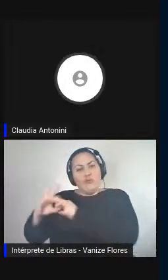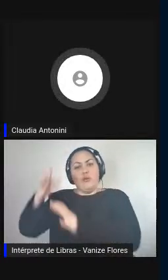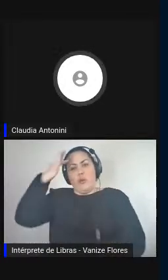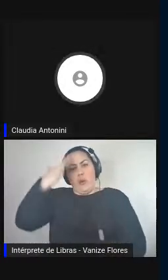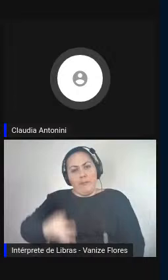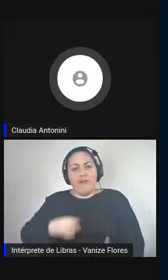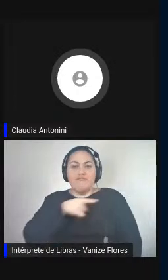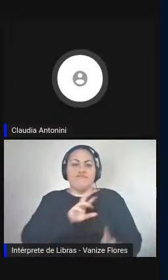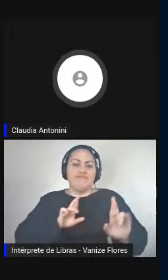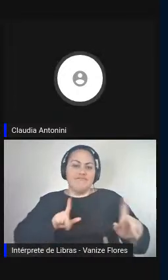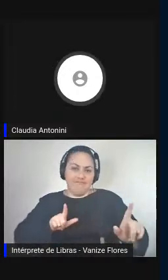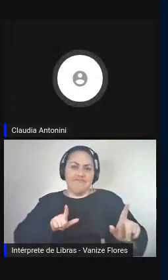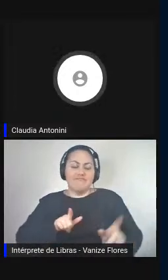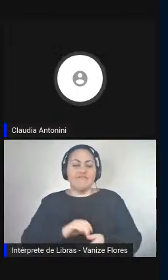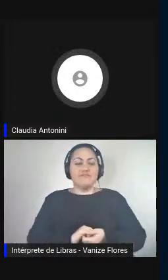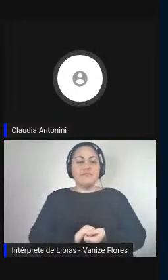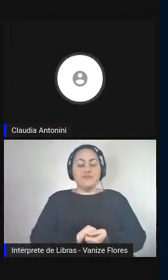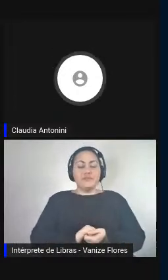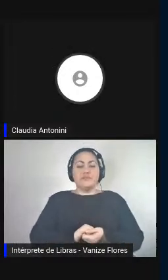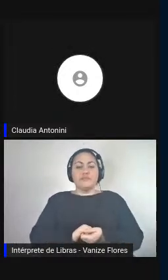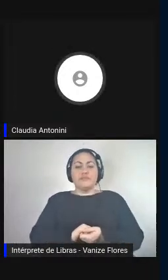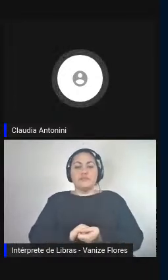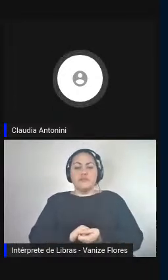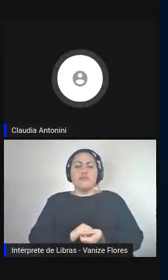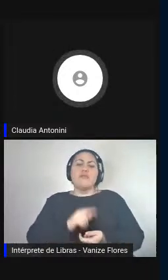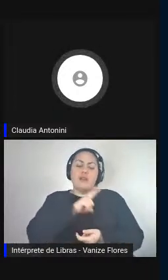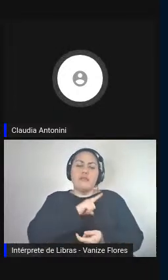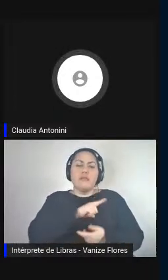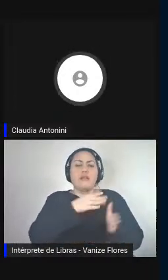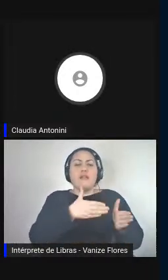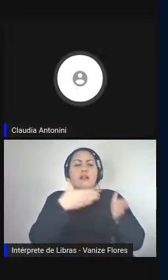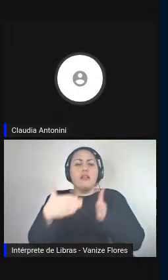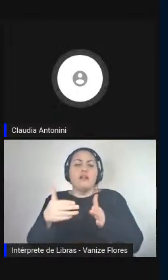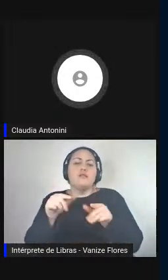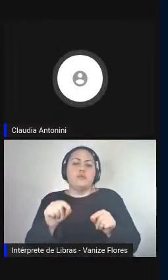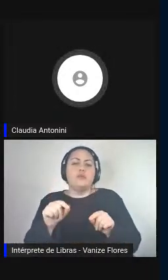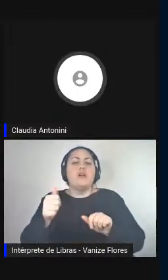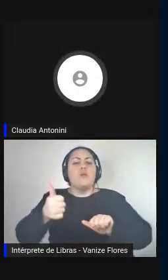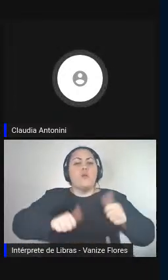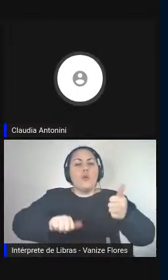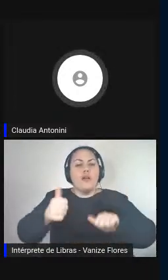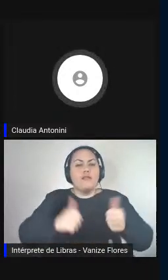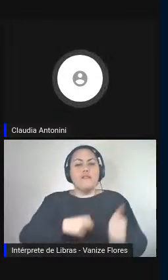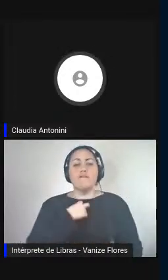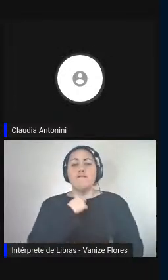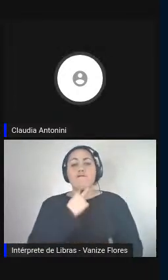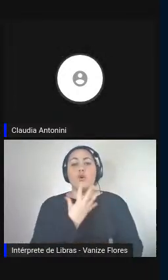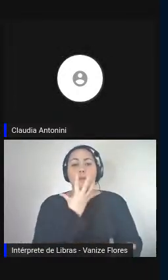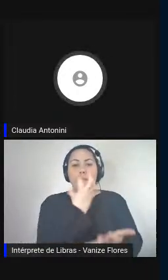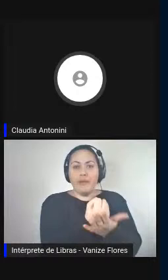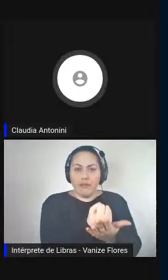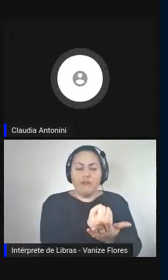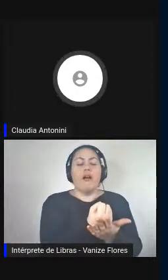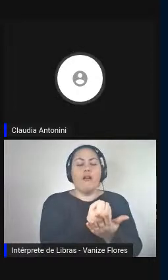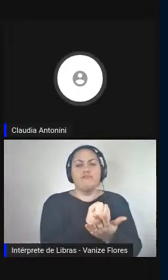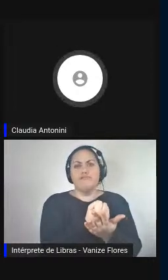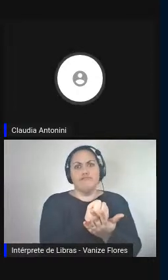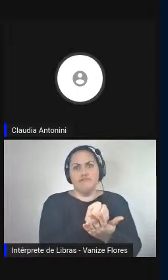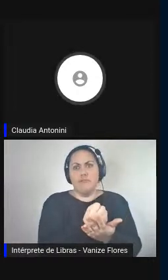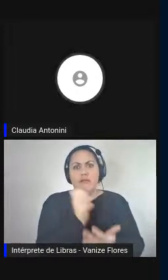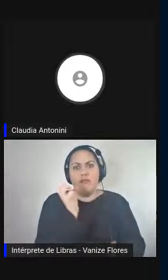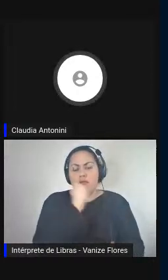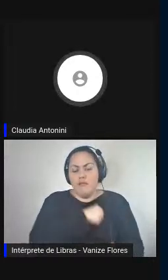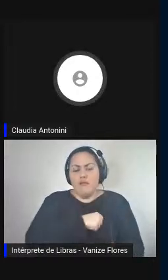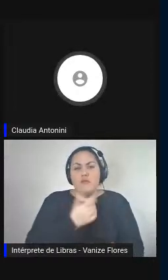Apesar disso, a qualidade do reconhecimento da fala é muito alta, a velocidade